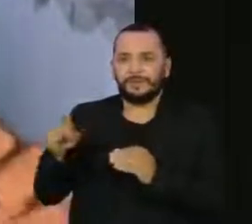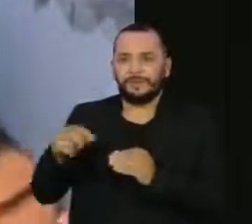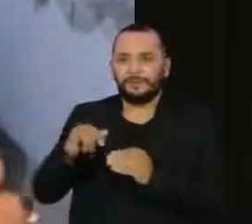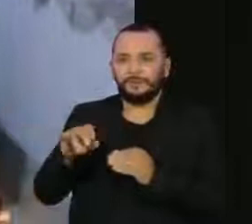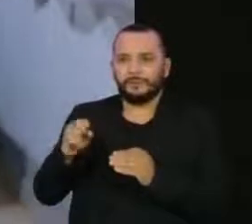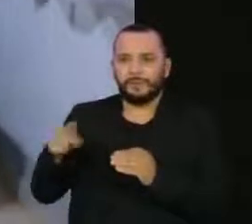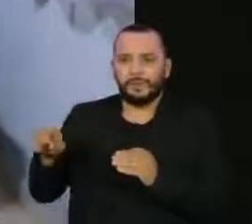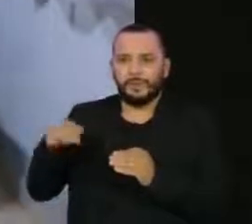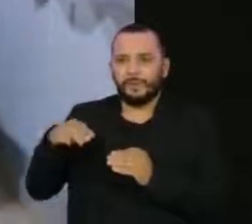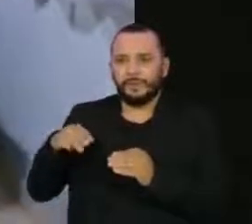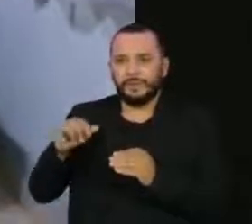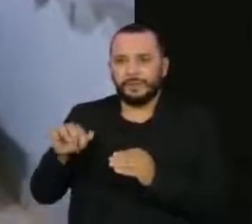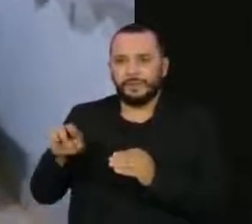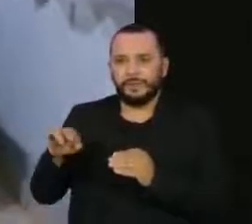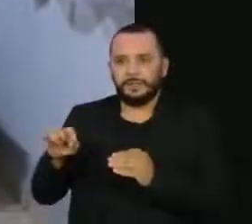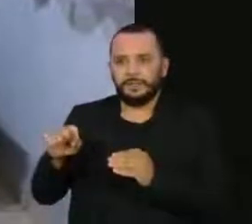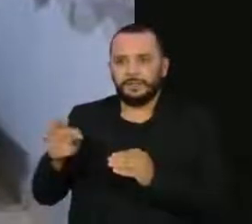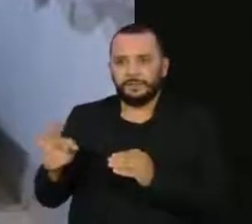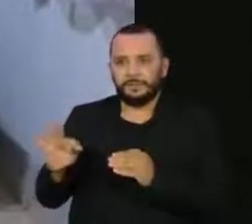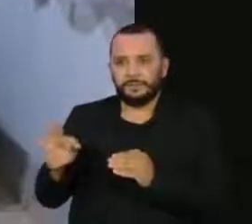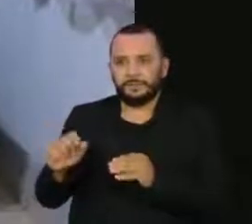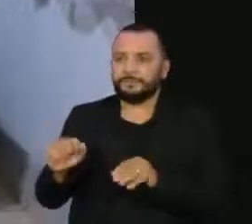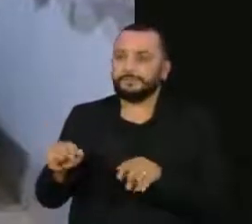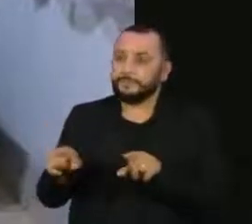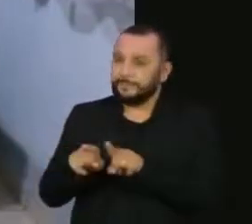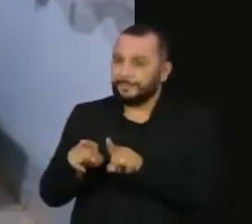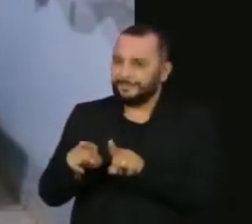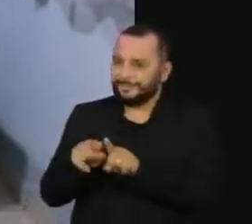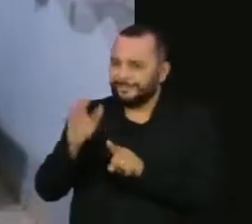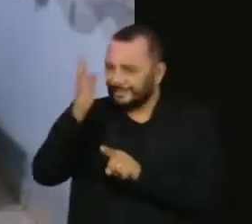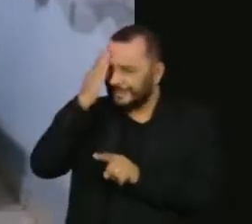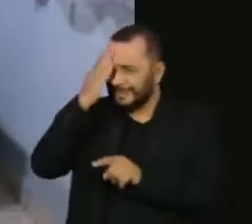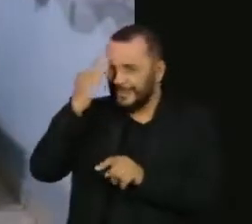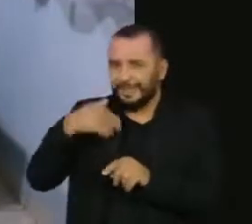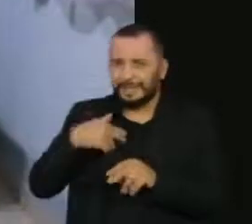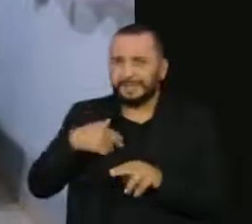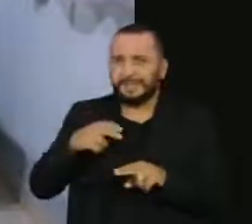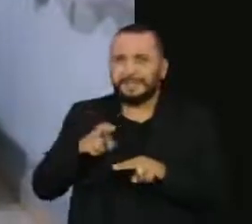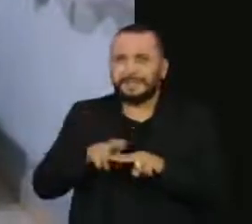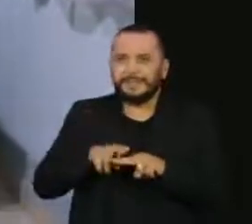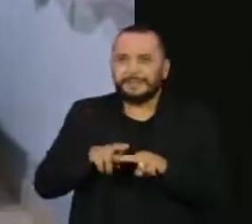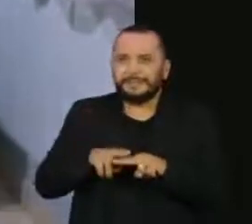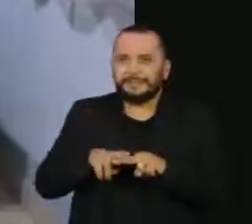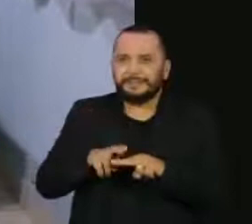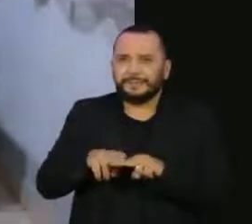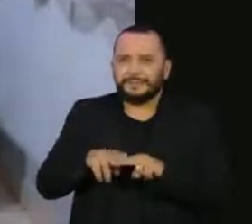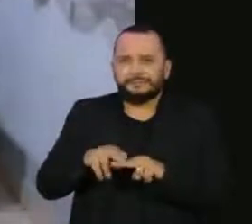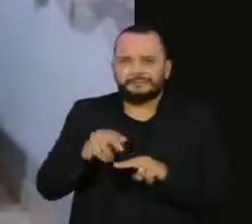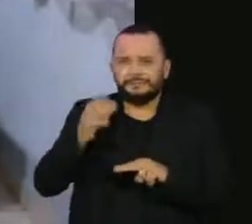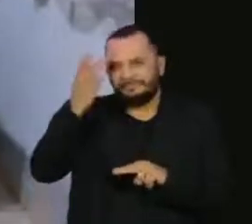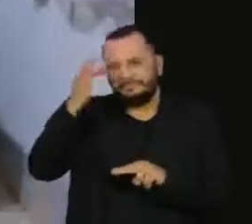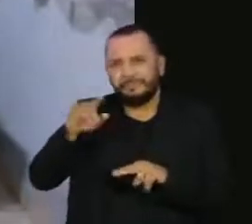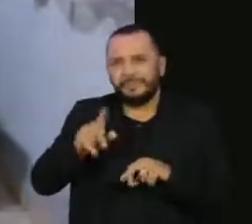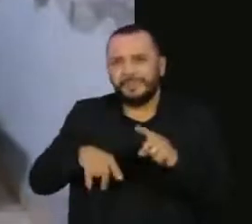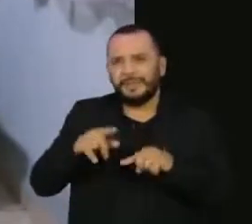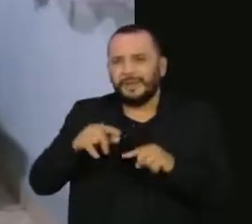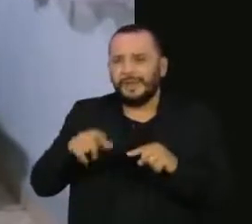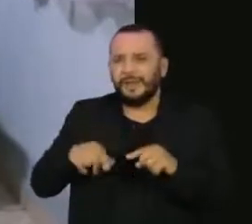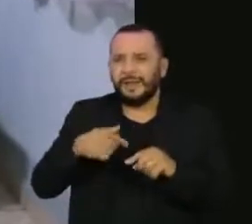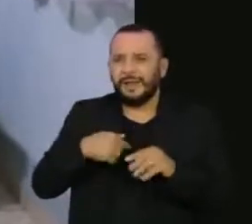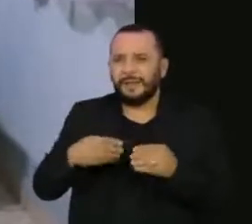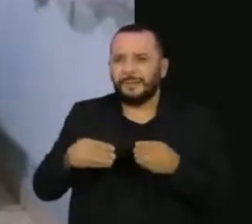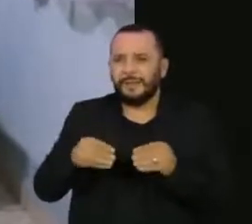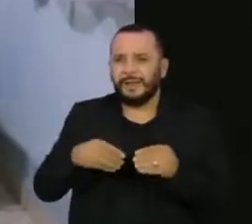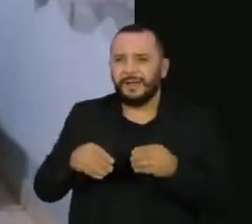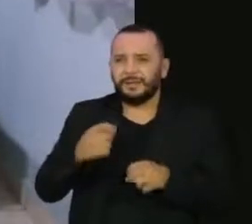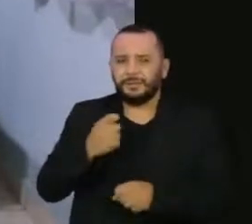essas cadeiras? Essas cadeiras de... Eu não sei que material, é um plástico duro,